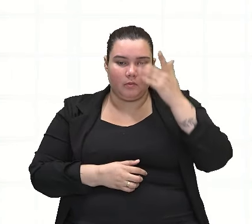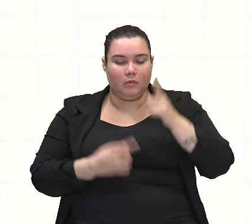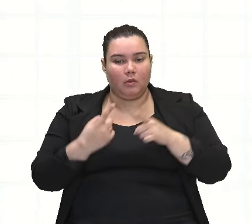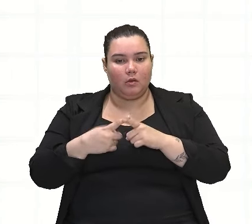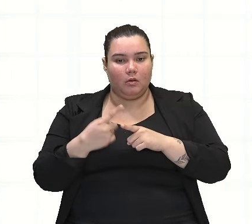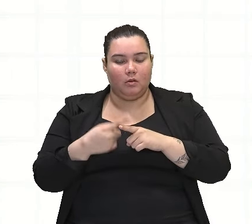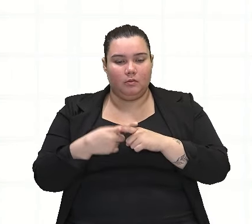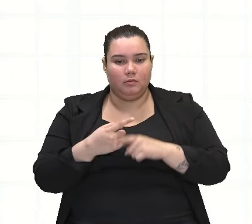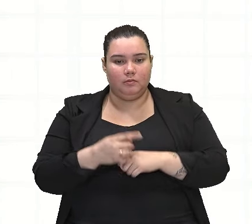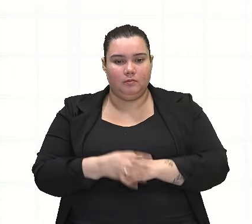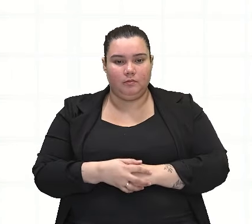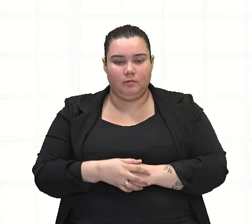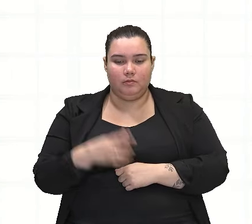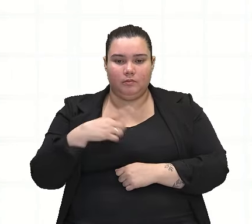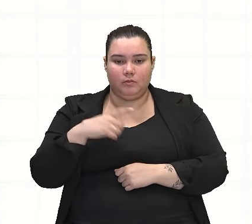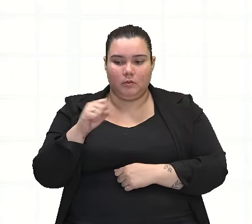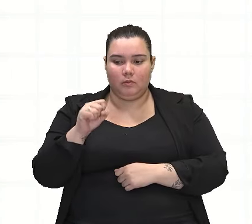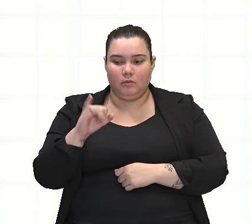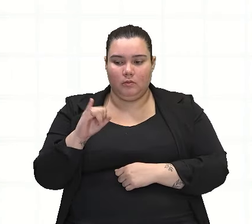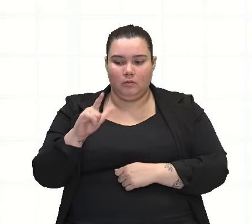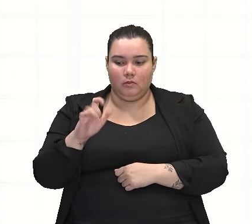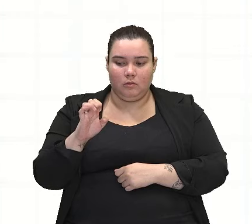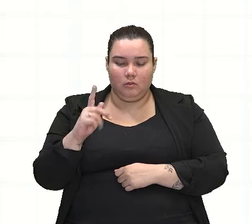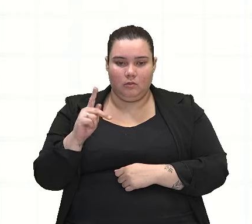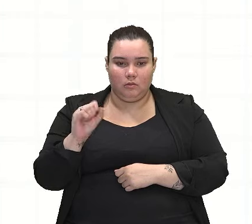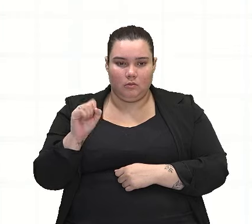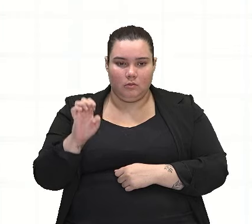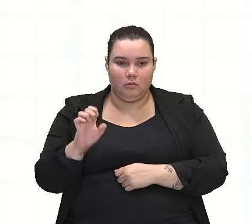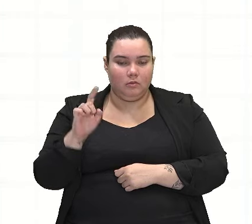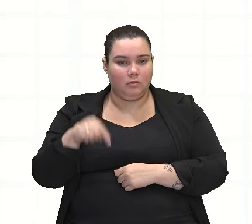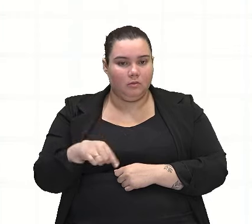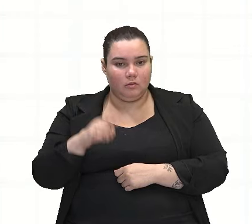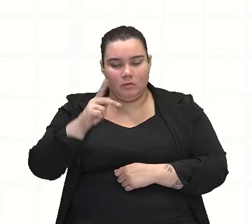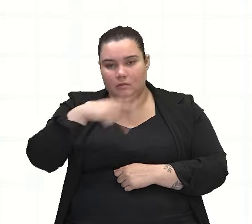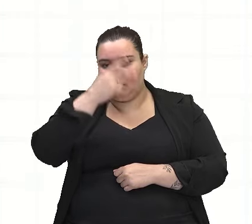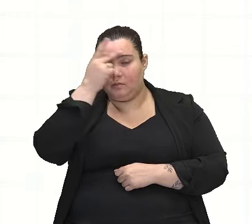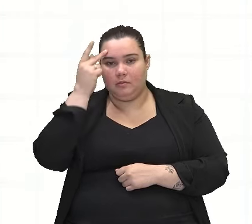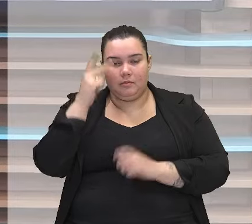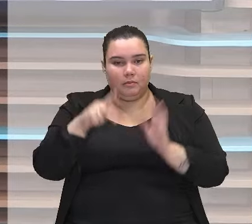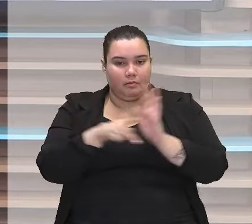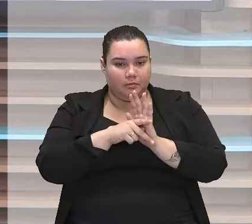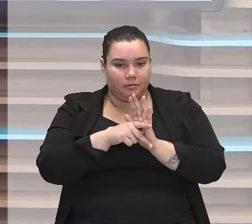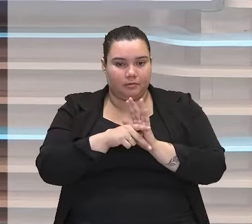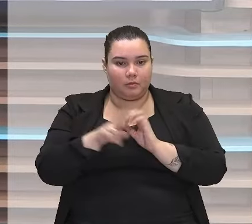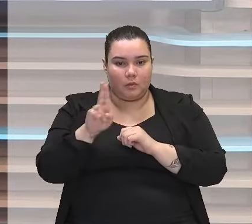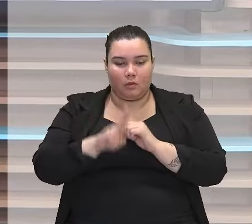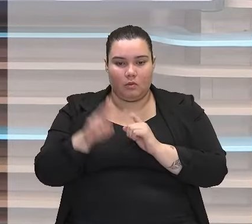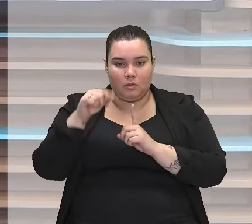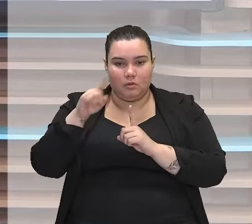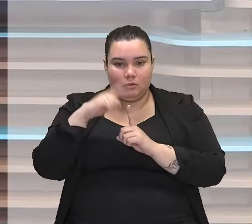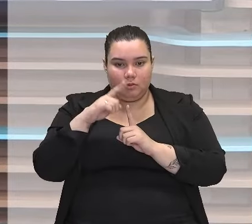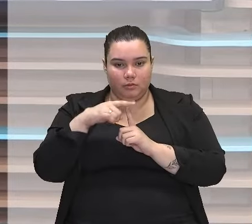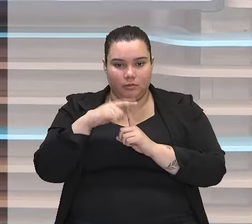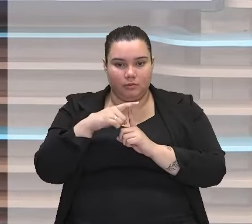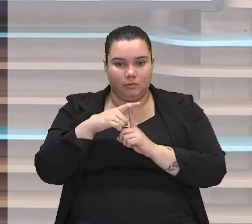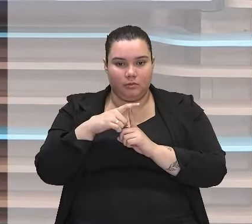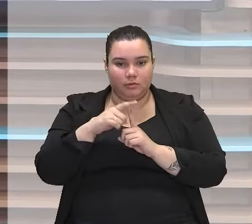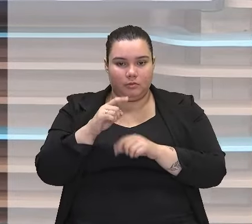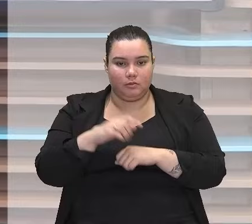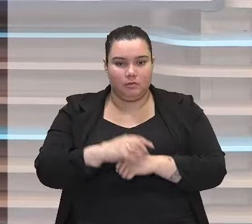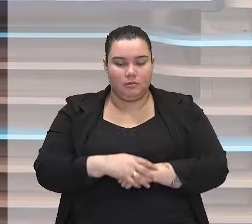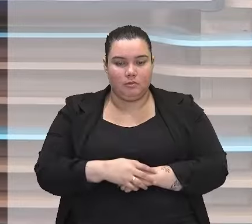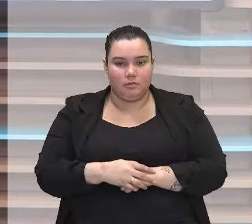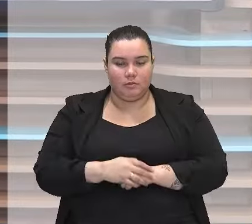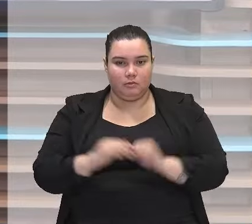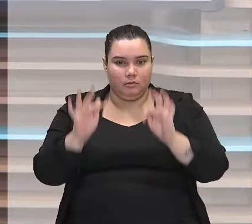aqui, no caso, eu tenho uma cilépse de pessoa. Quando eu faço uso dessa cilépse aqui, aliás,